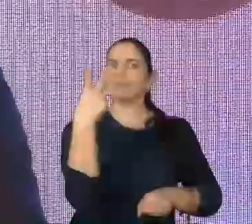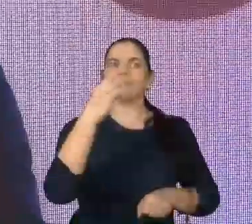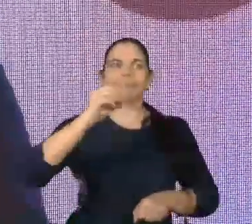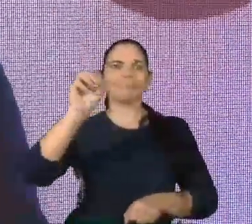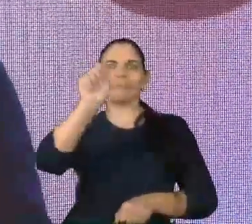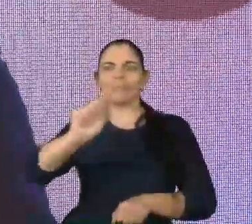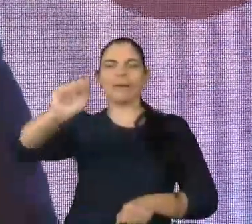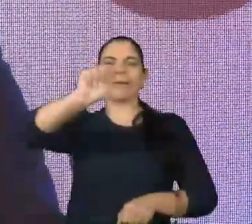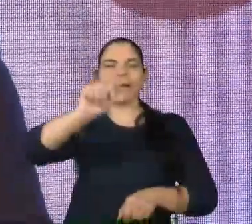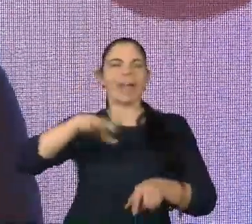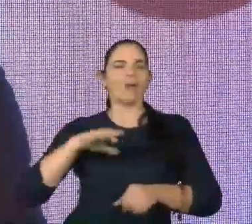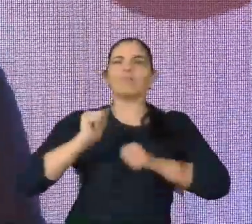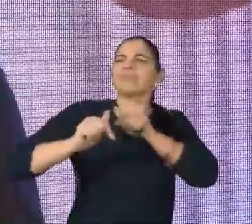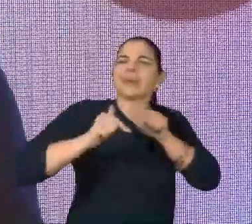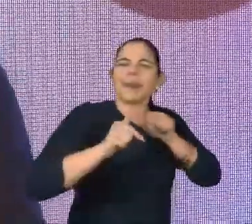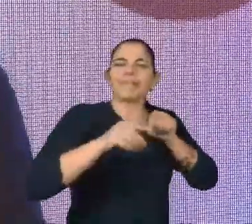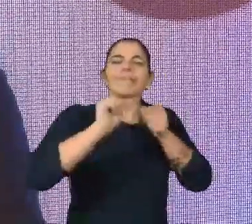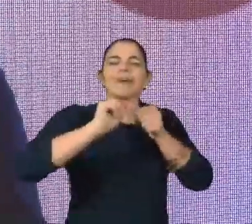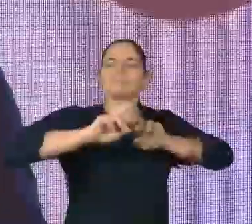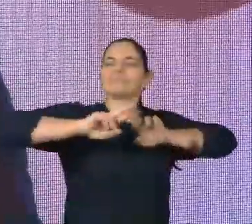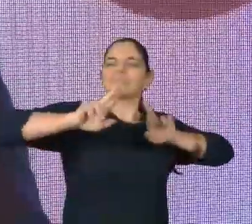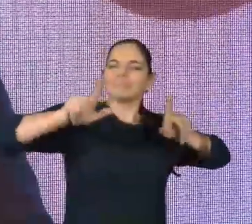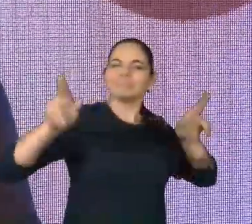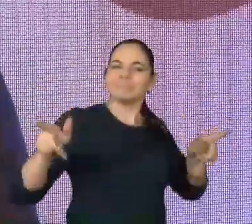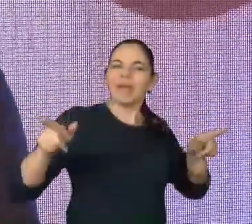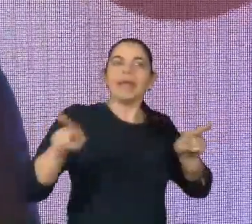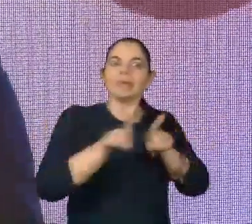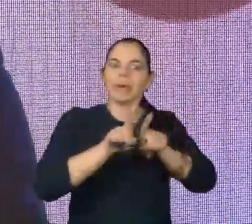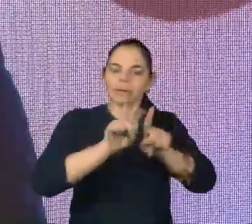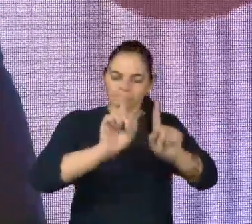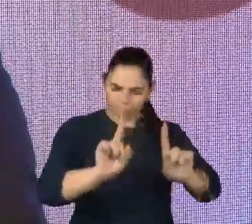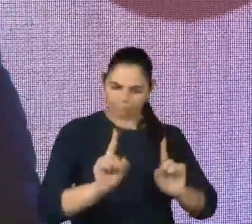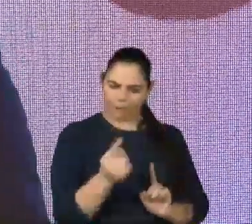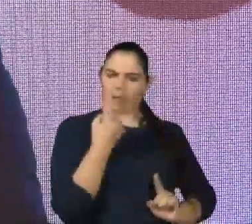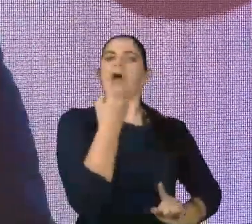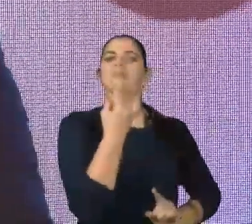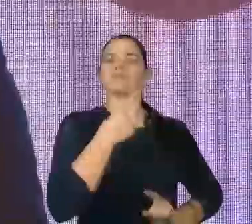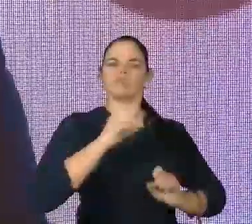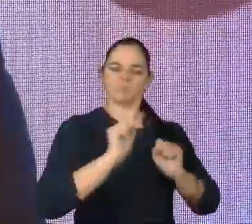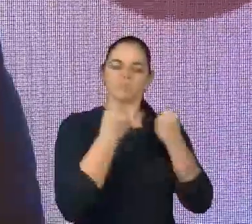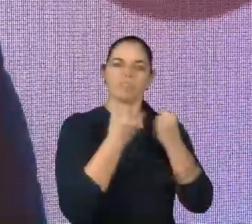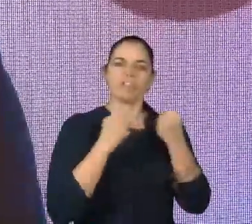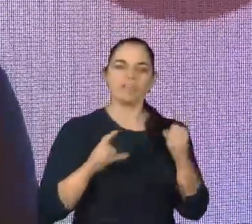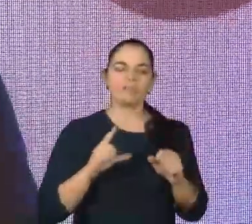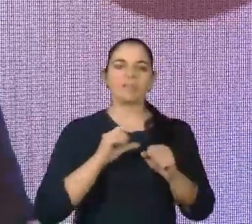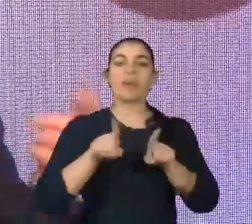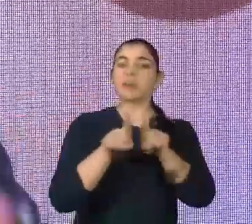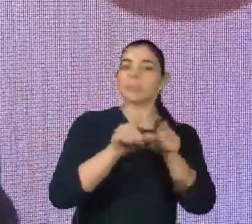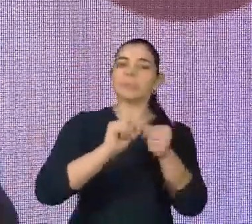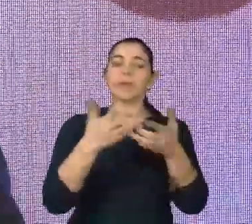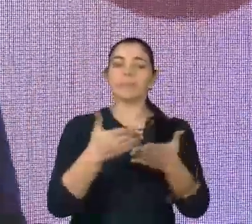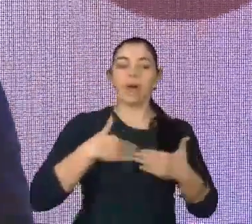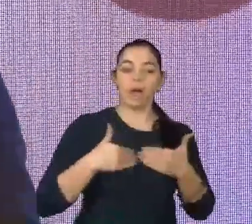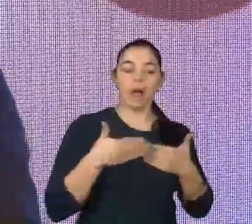o Brasil e um trabalho que faz a diferença, inclusive a autodefensoria das pessoas com síndrome de DAU. E a gente vai